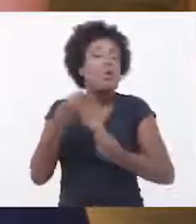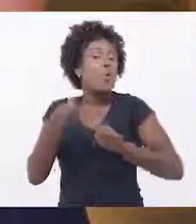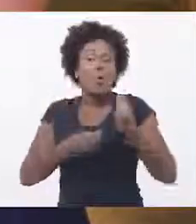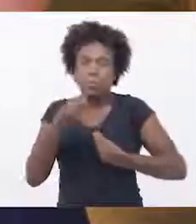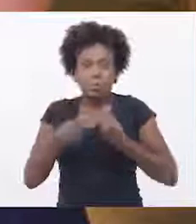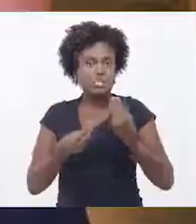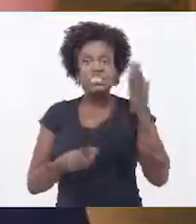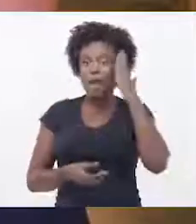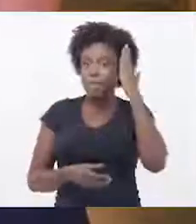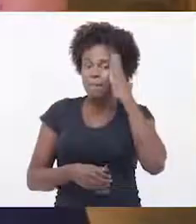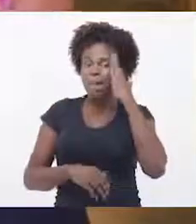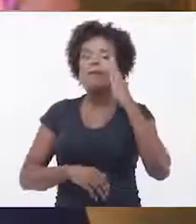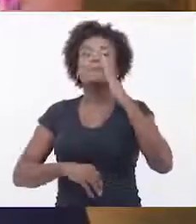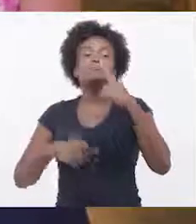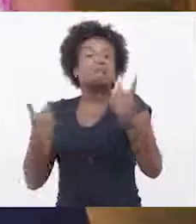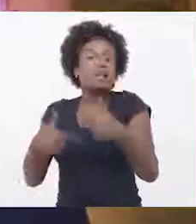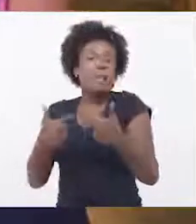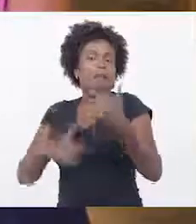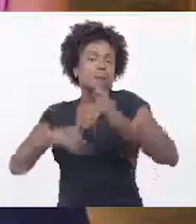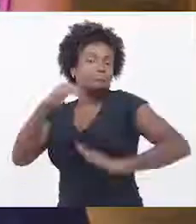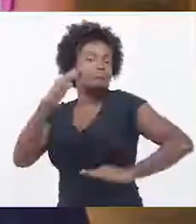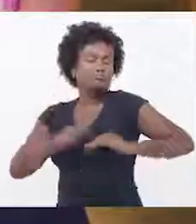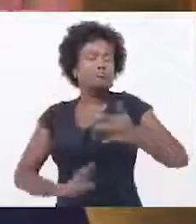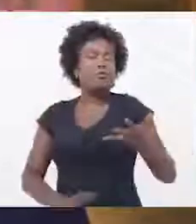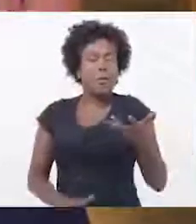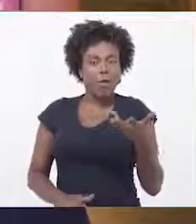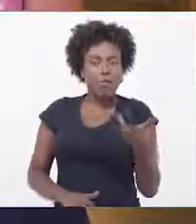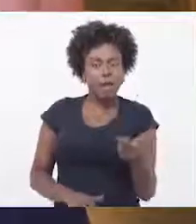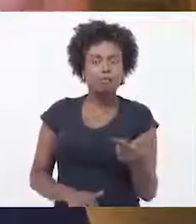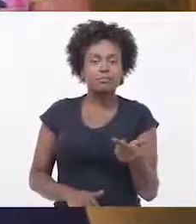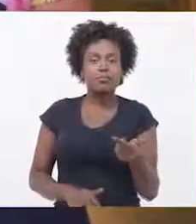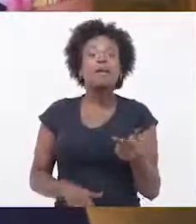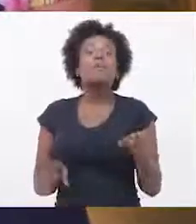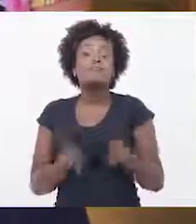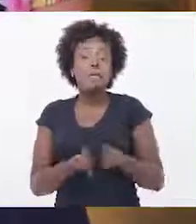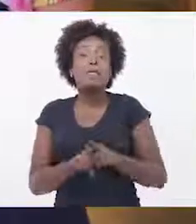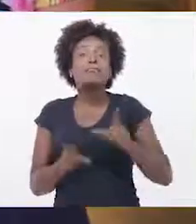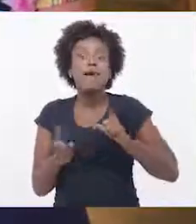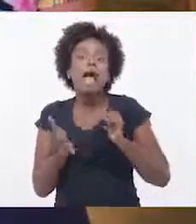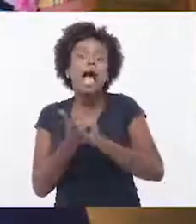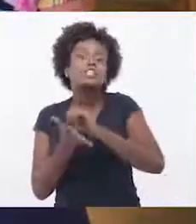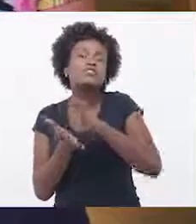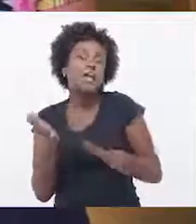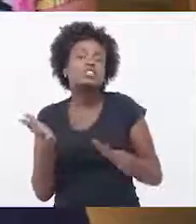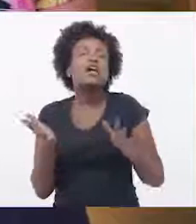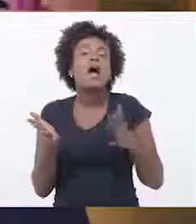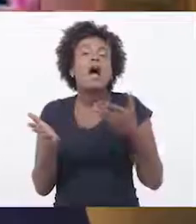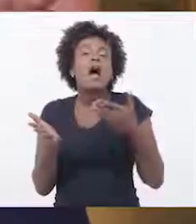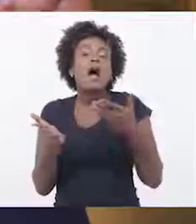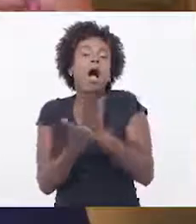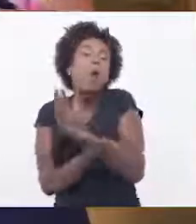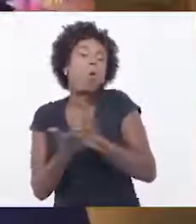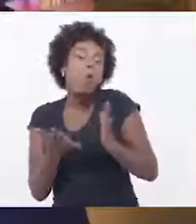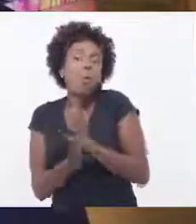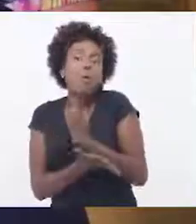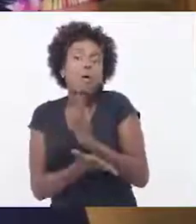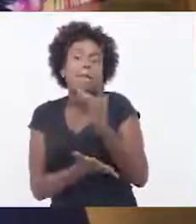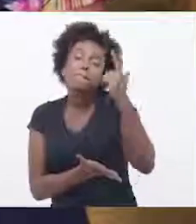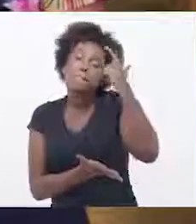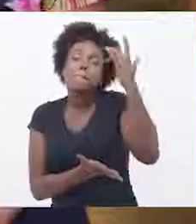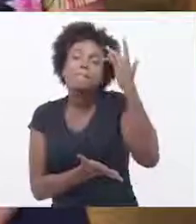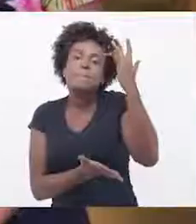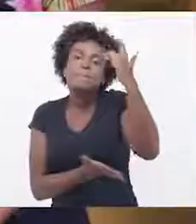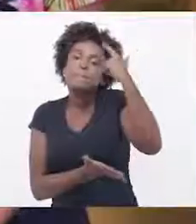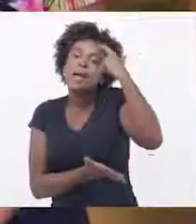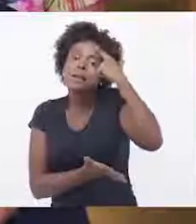exercer com qualidade essa atividade. E a gente tem algumas atividades que a gente pensou que poderiam ser úteis dentro